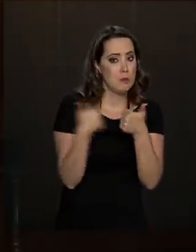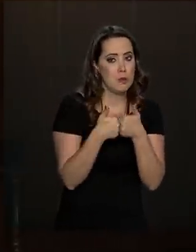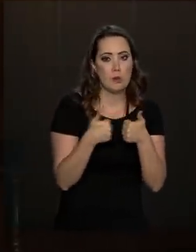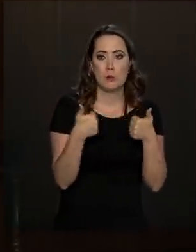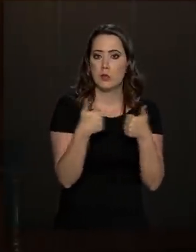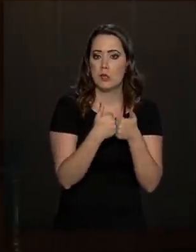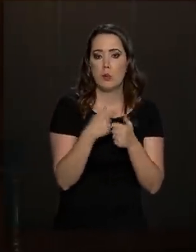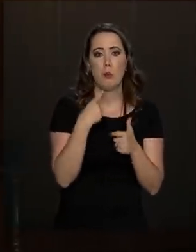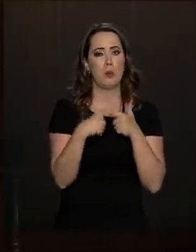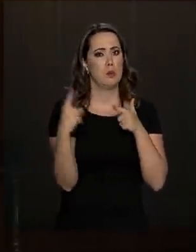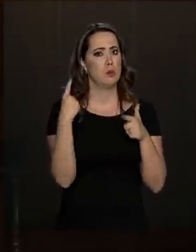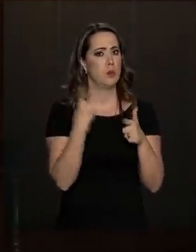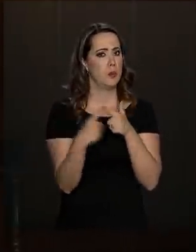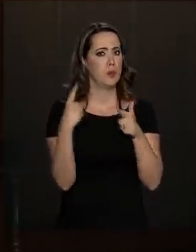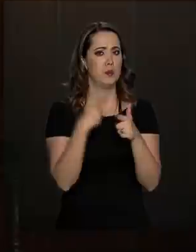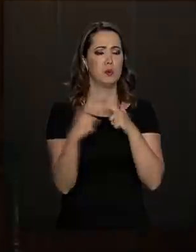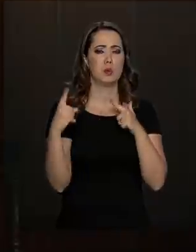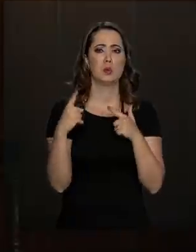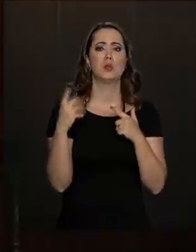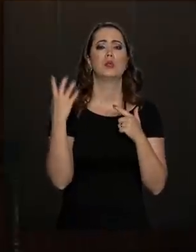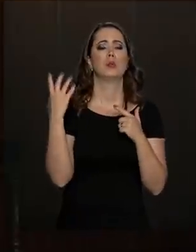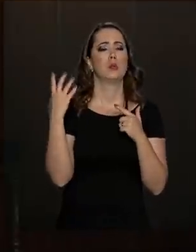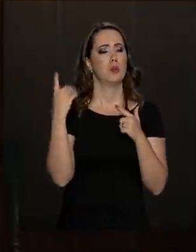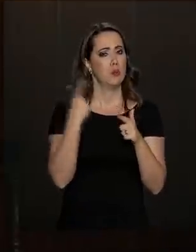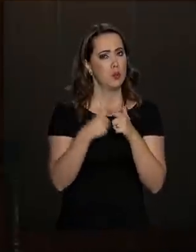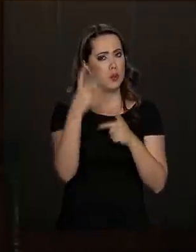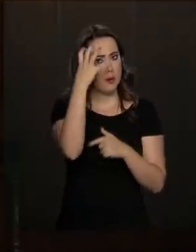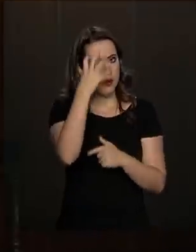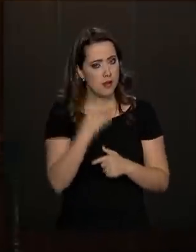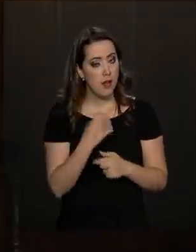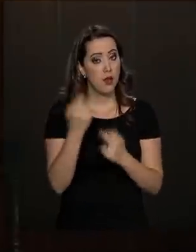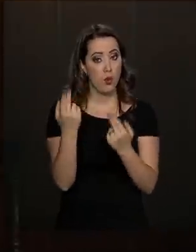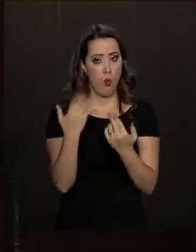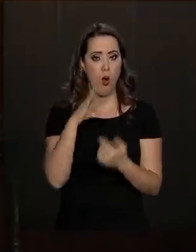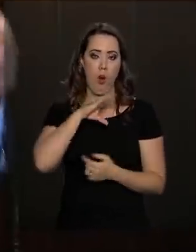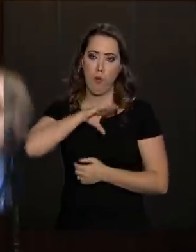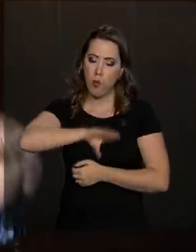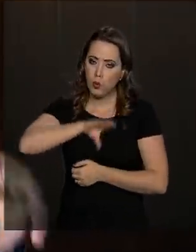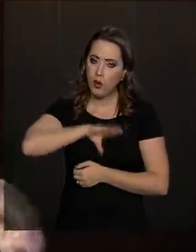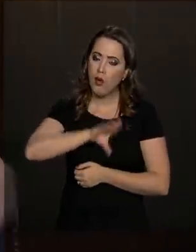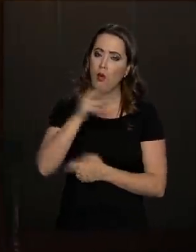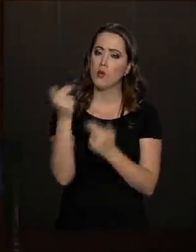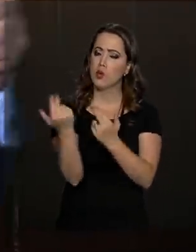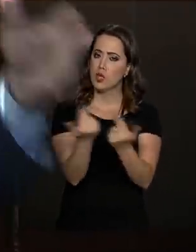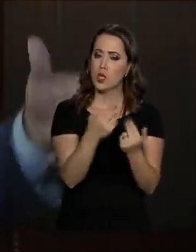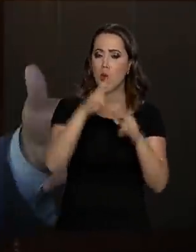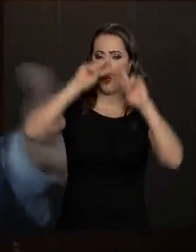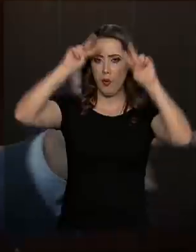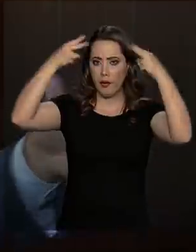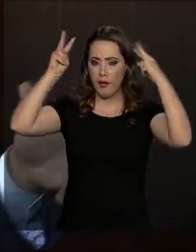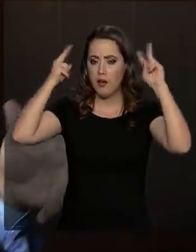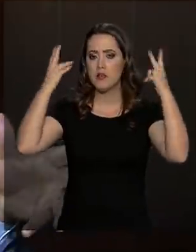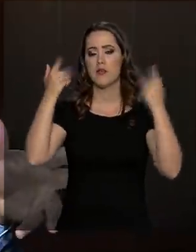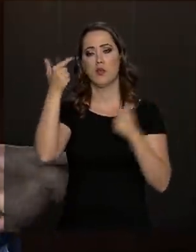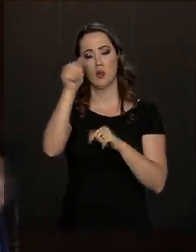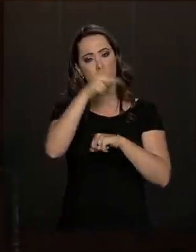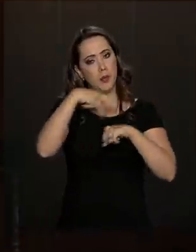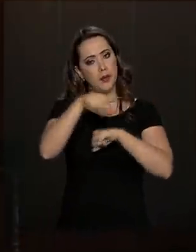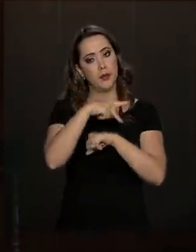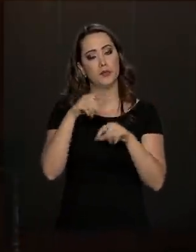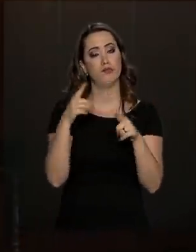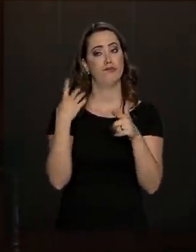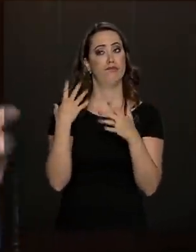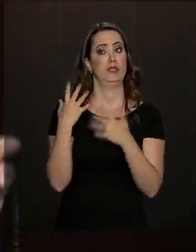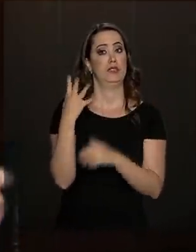de termos um problema dramático, como tiveram Portugal, como tiveram Grécia, esses países que